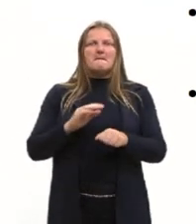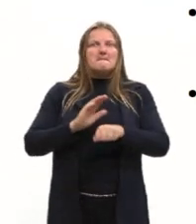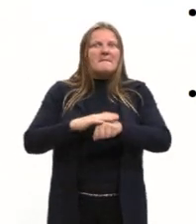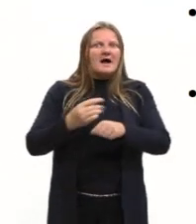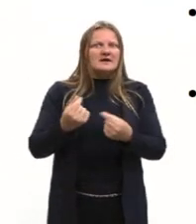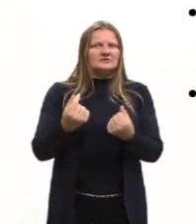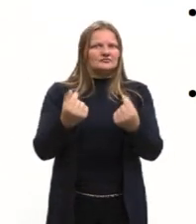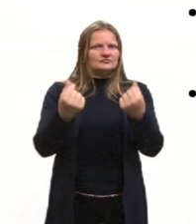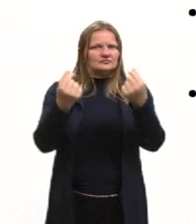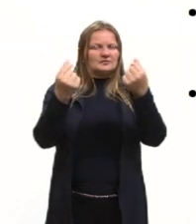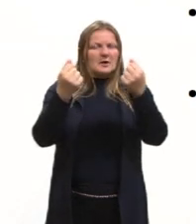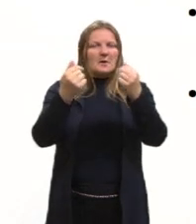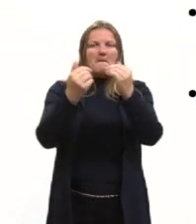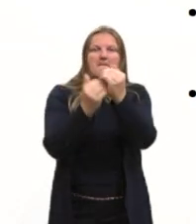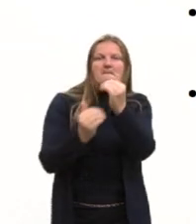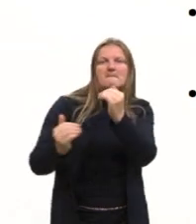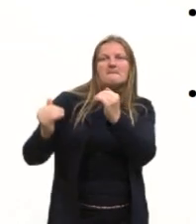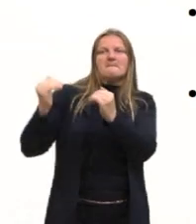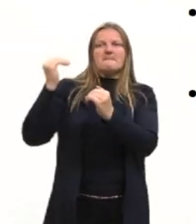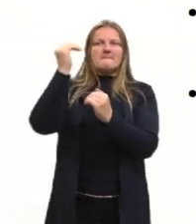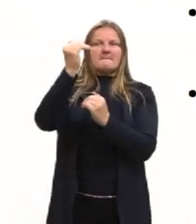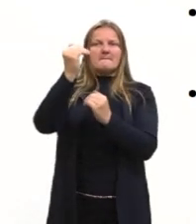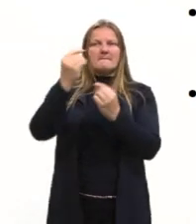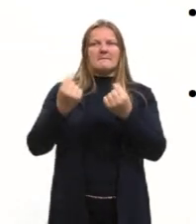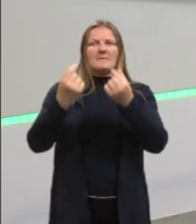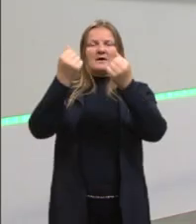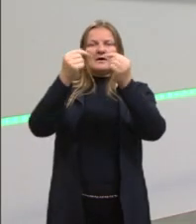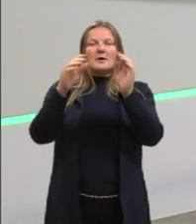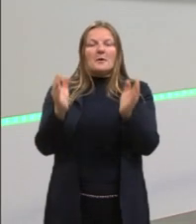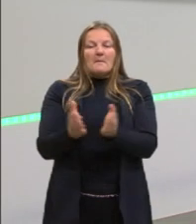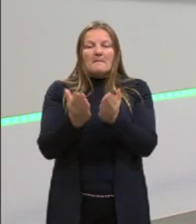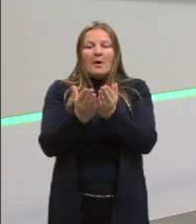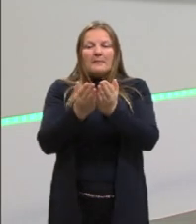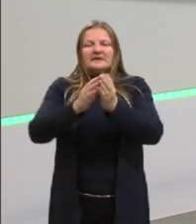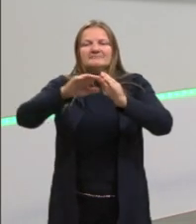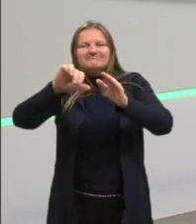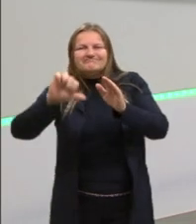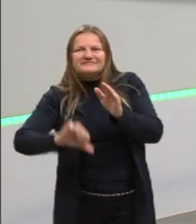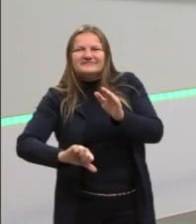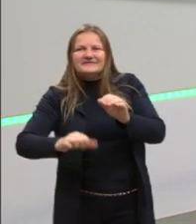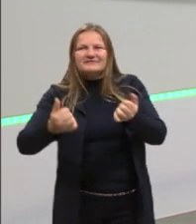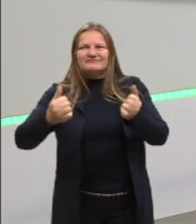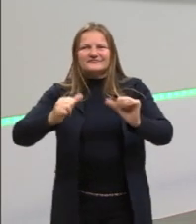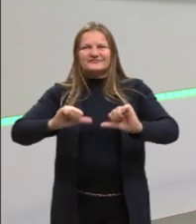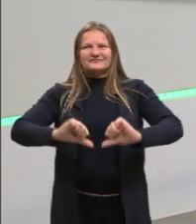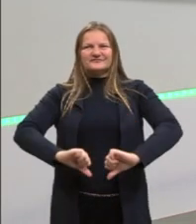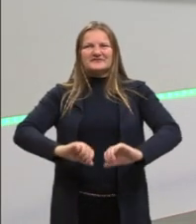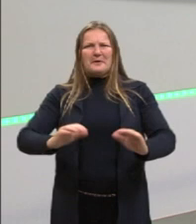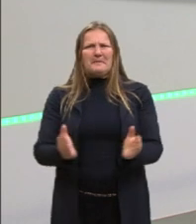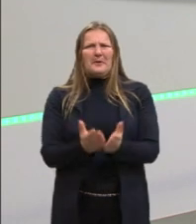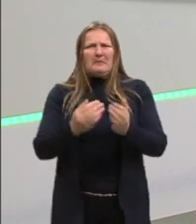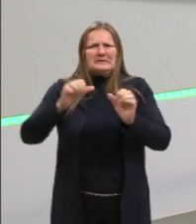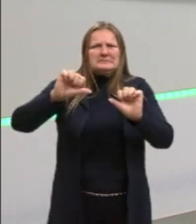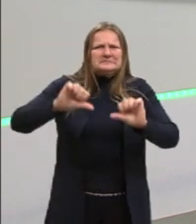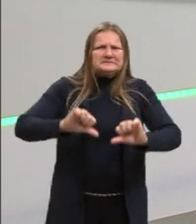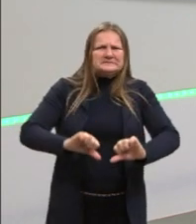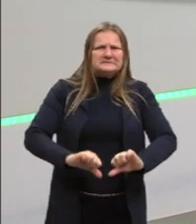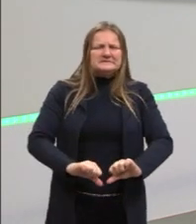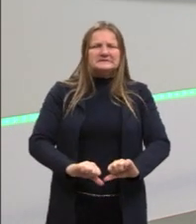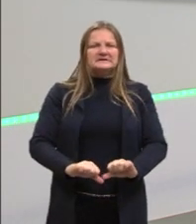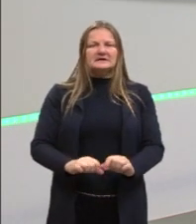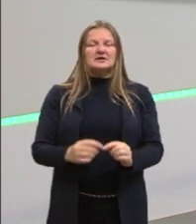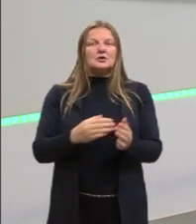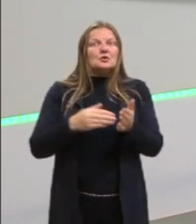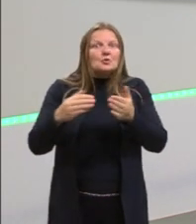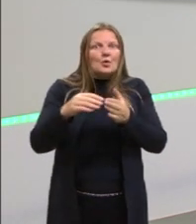ficaram ainda mais ricos, mas os mais pobres ficaram ainda mais pobres. Então, esse crescimento não foi para